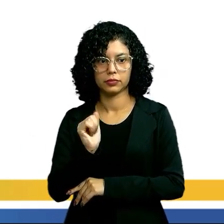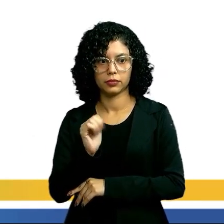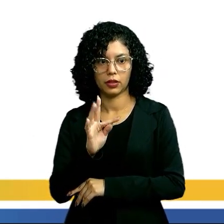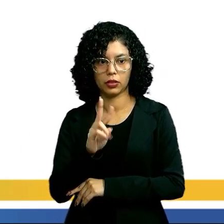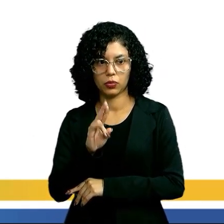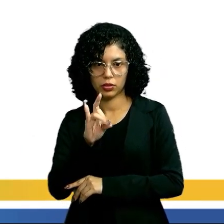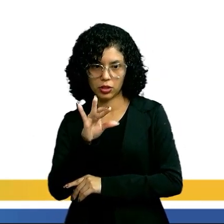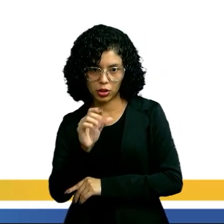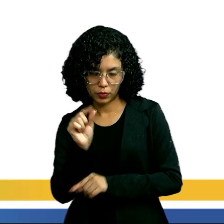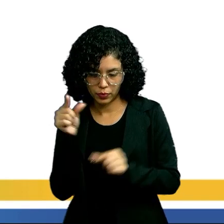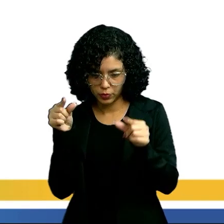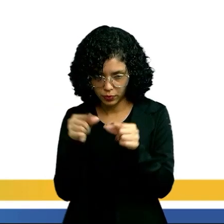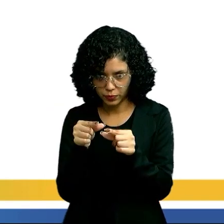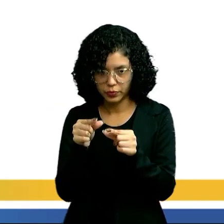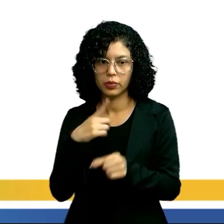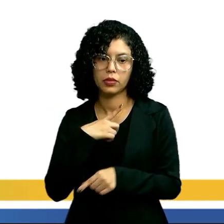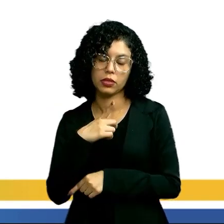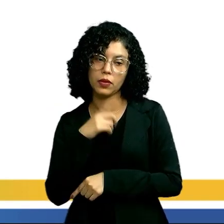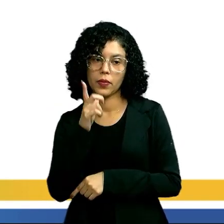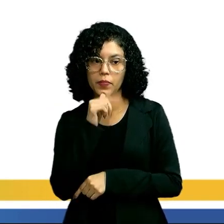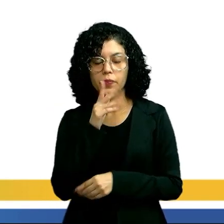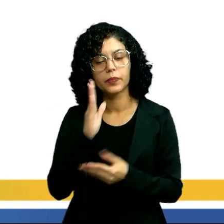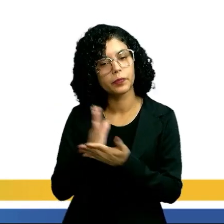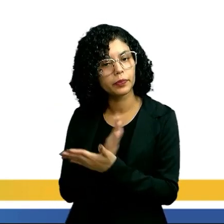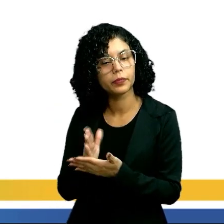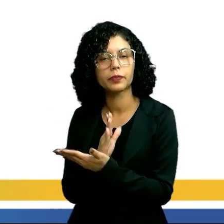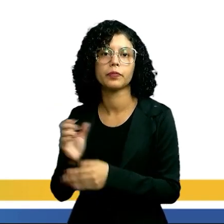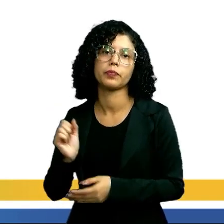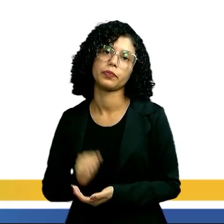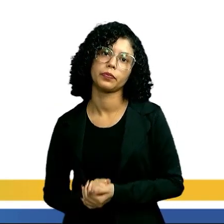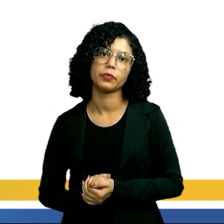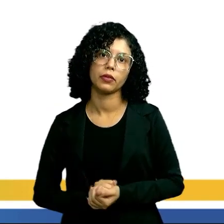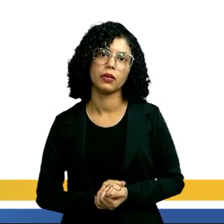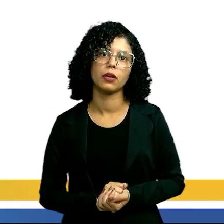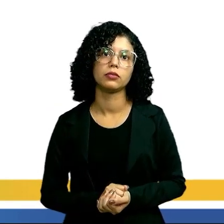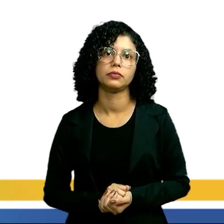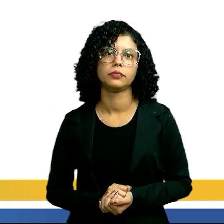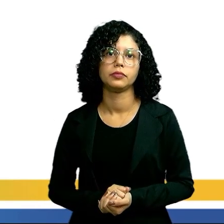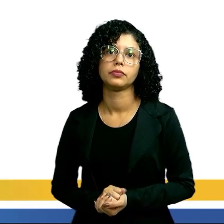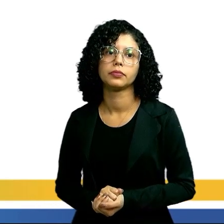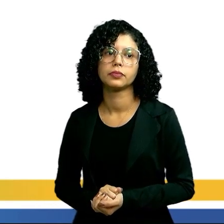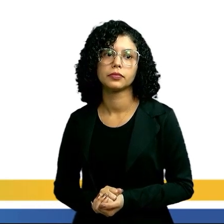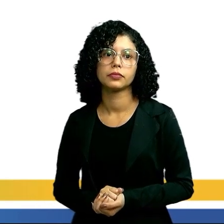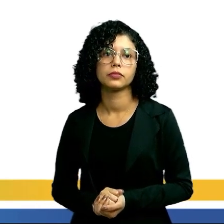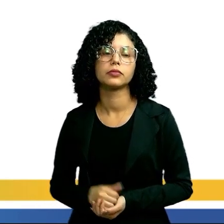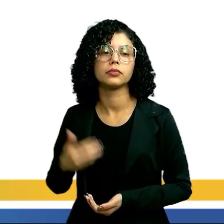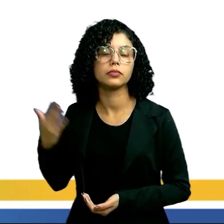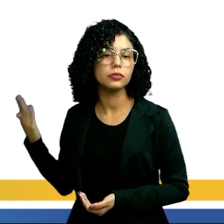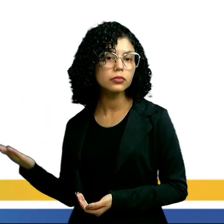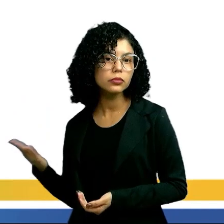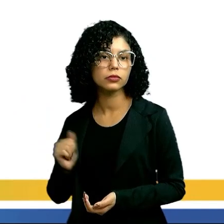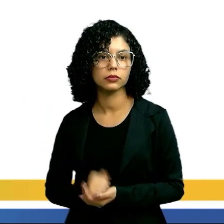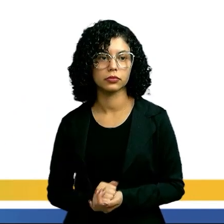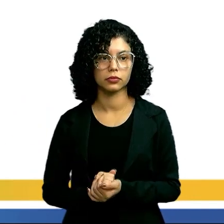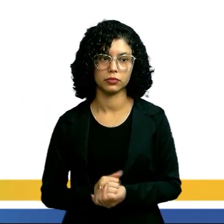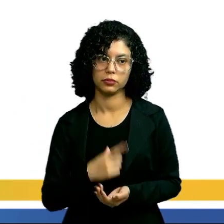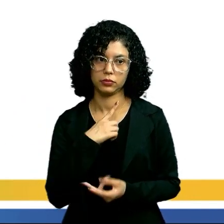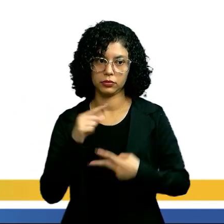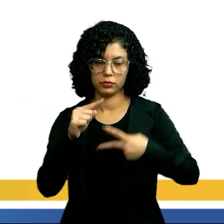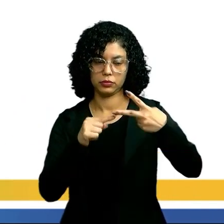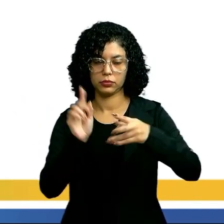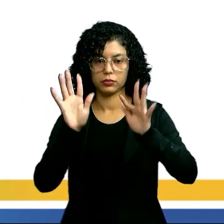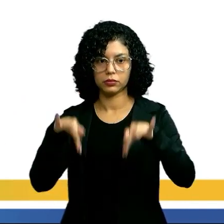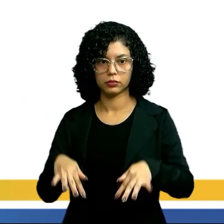crustáceos, vivem na água, mas temos aí alguns terrestres também, tá? Com isso, a gente chega nos dois